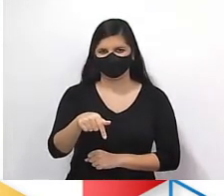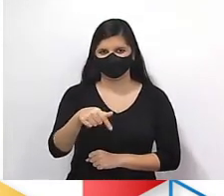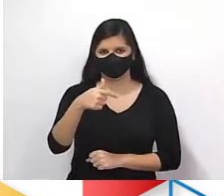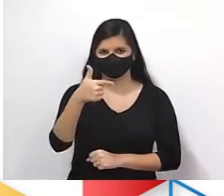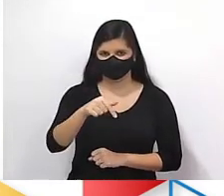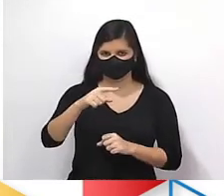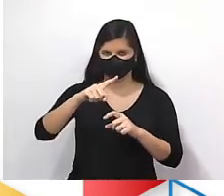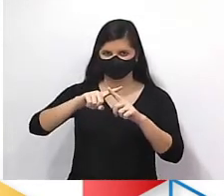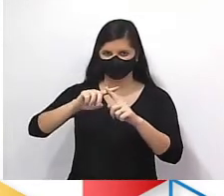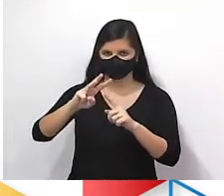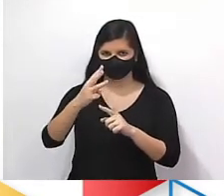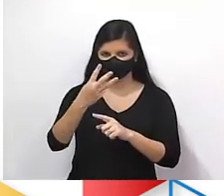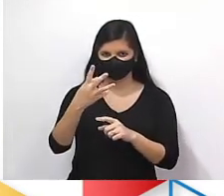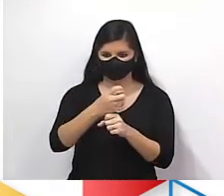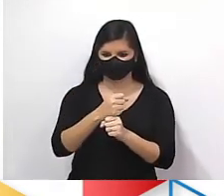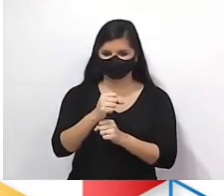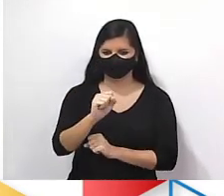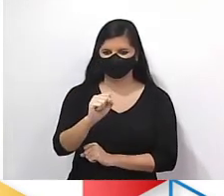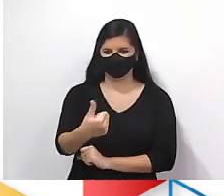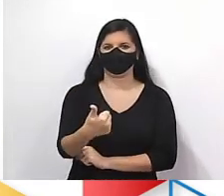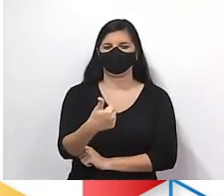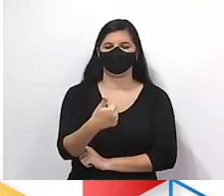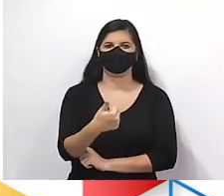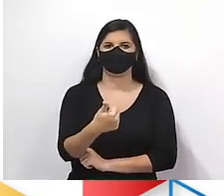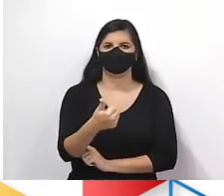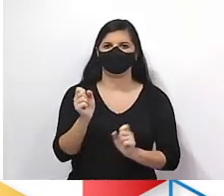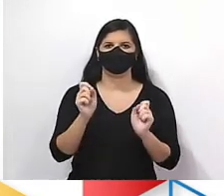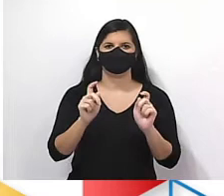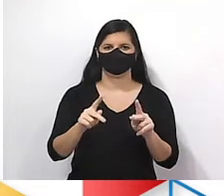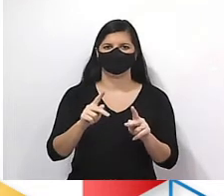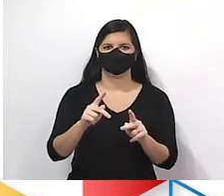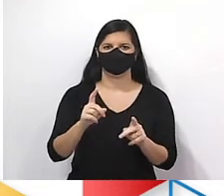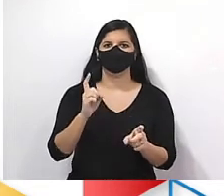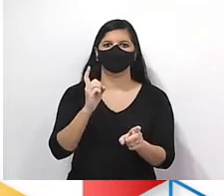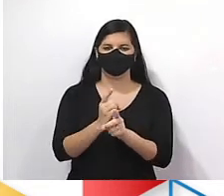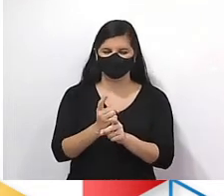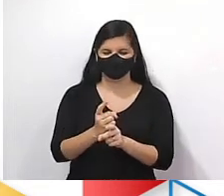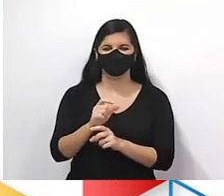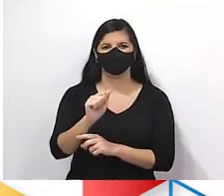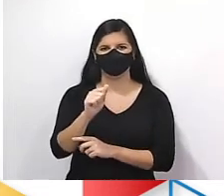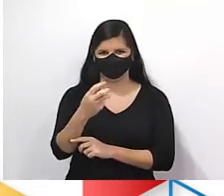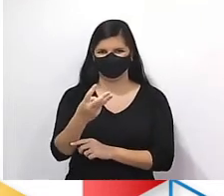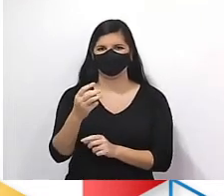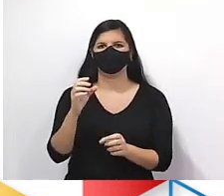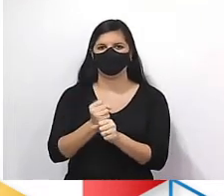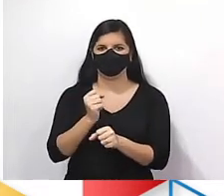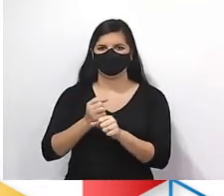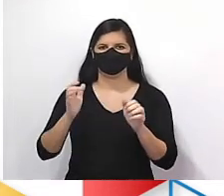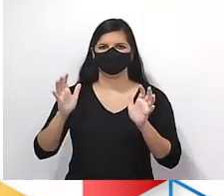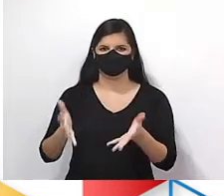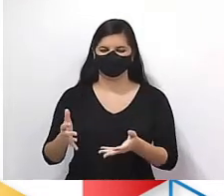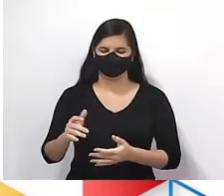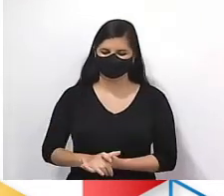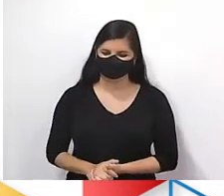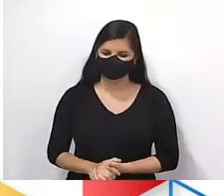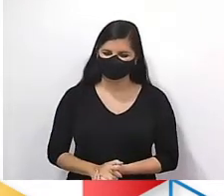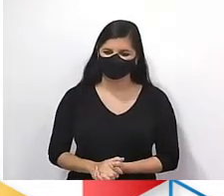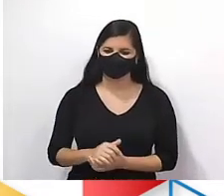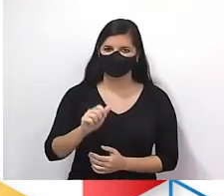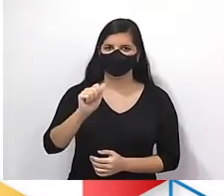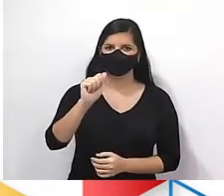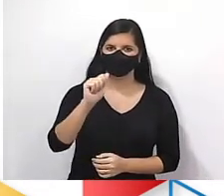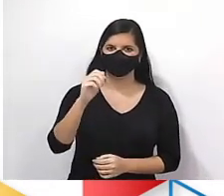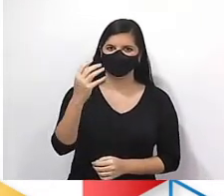vezes 3. 81. Fechou. Cauchamos e calculamos A3. Tá tranquilo?